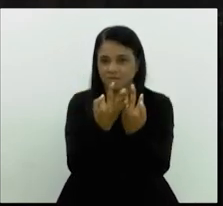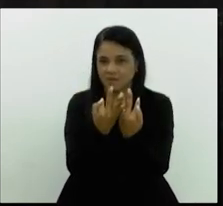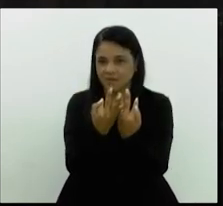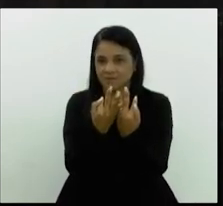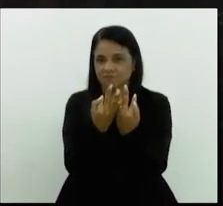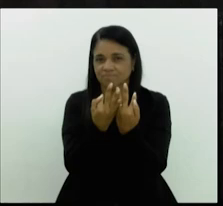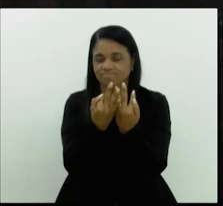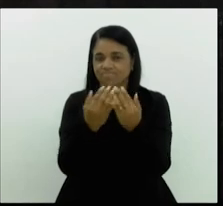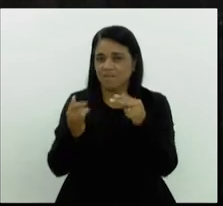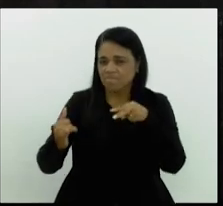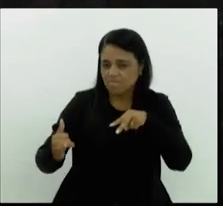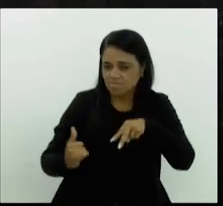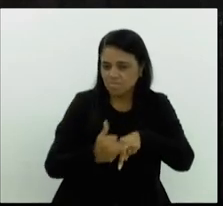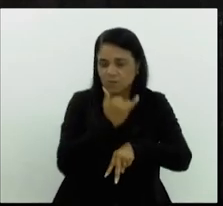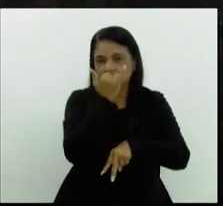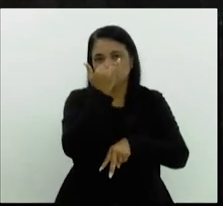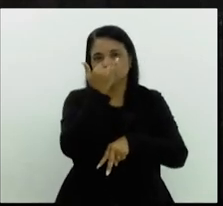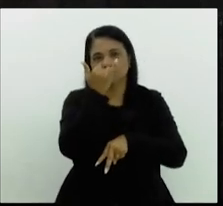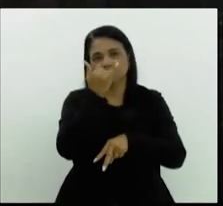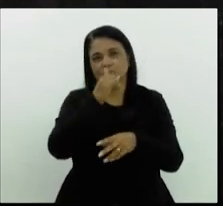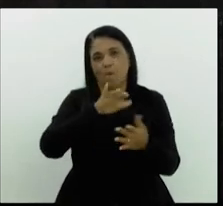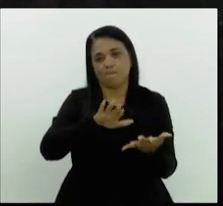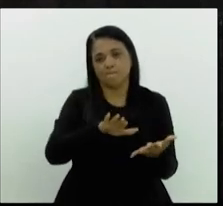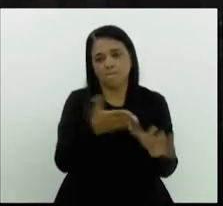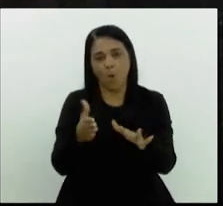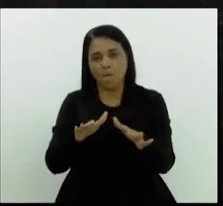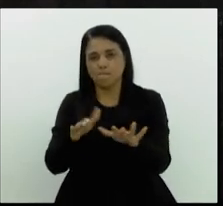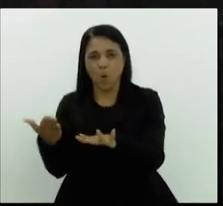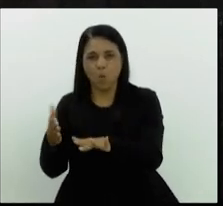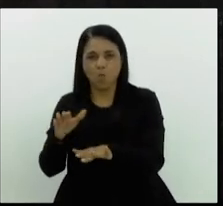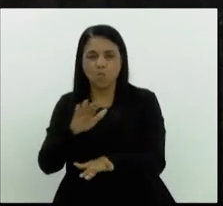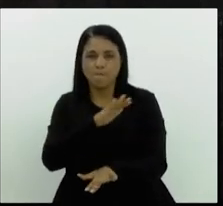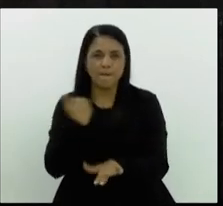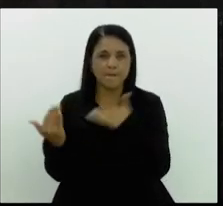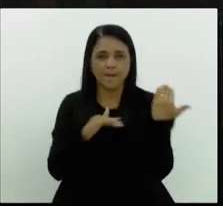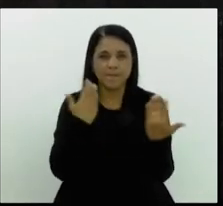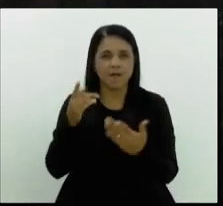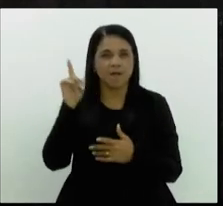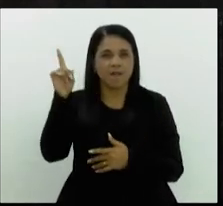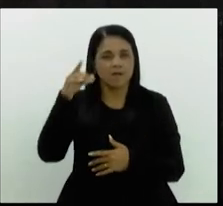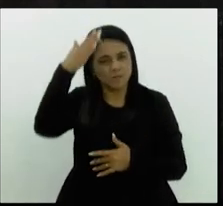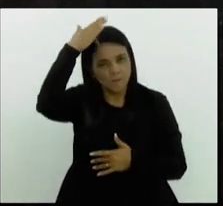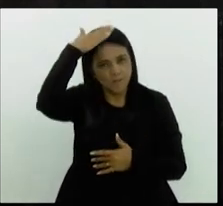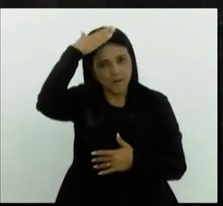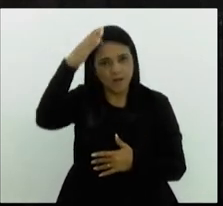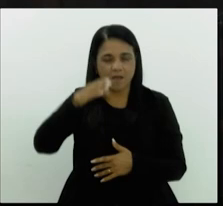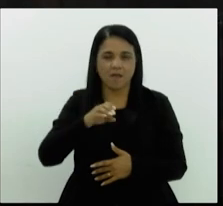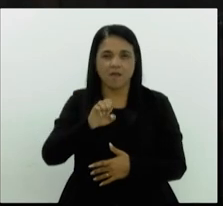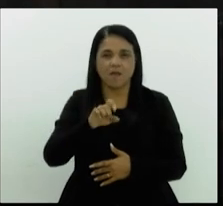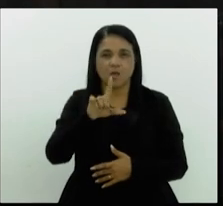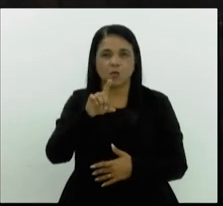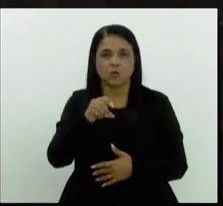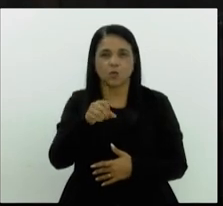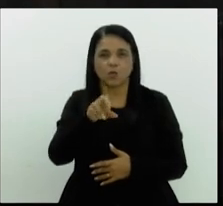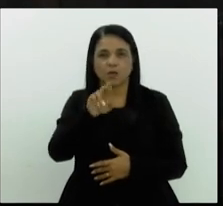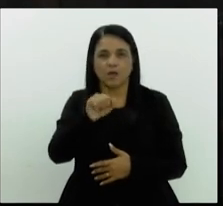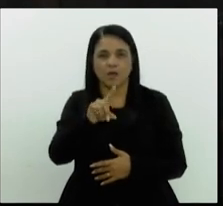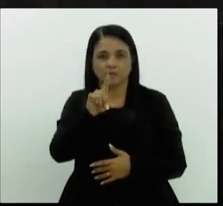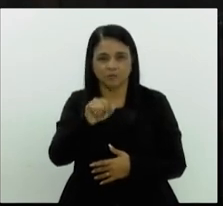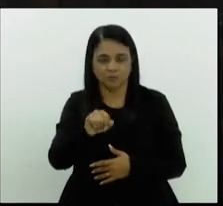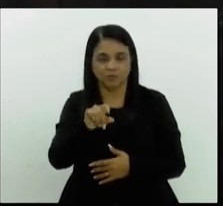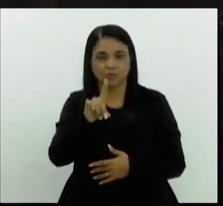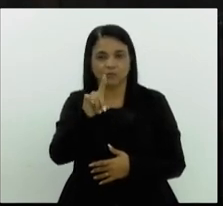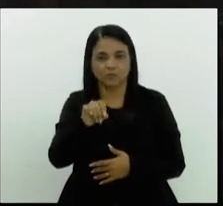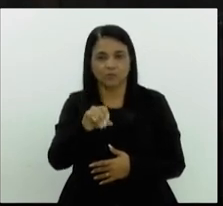foram vítimas desse massacre em Eldorado dos Carajás lá no Estado do Pará. Quero mandar o meu abraço